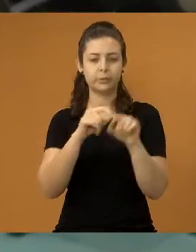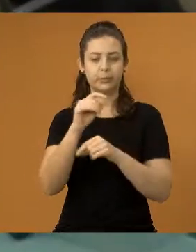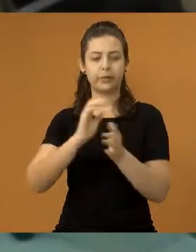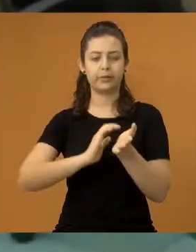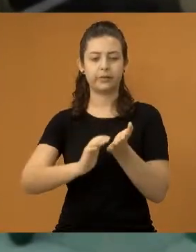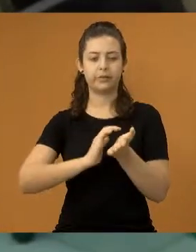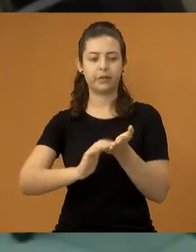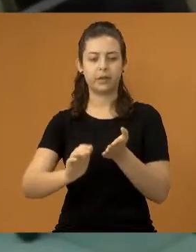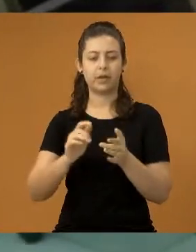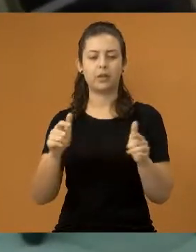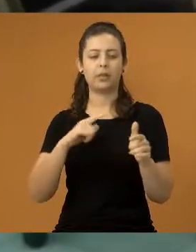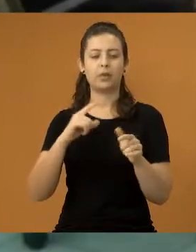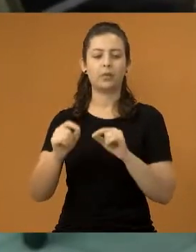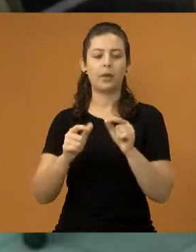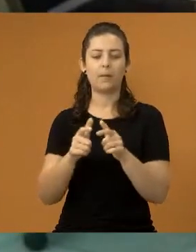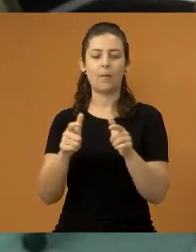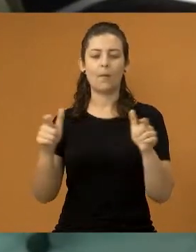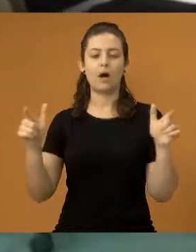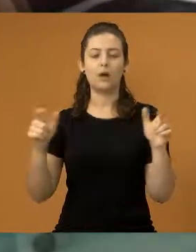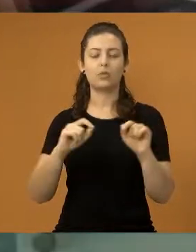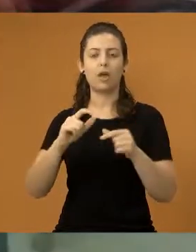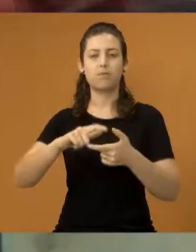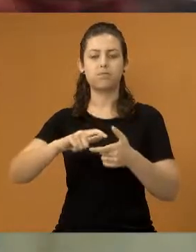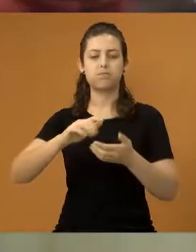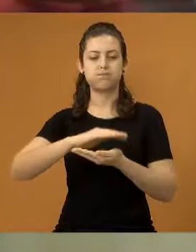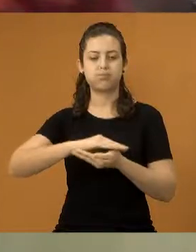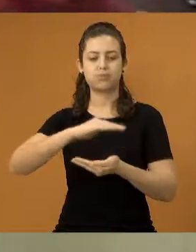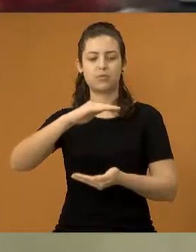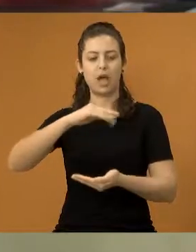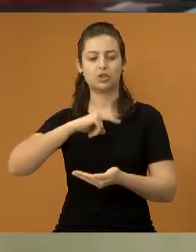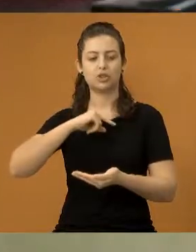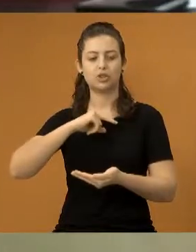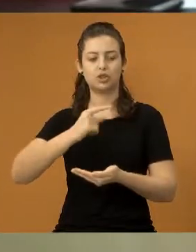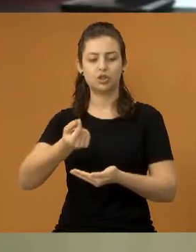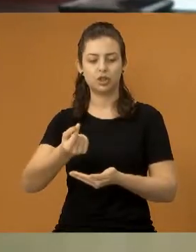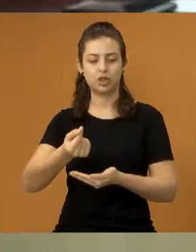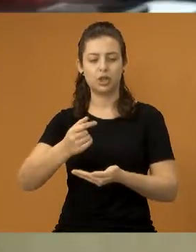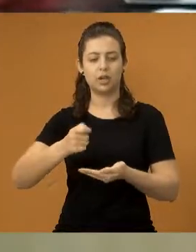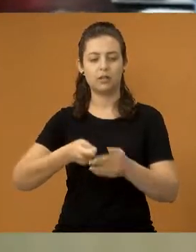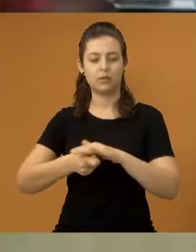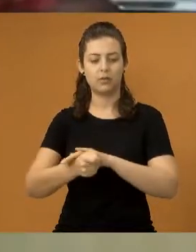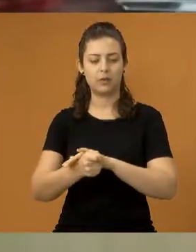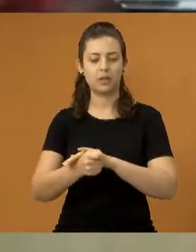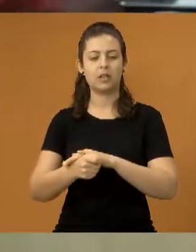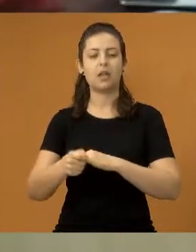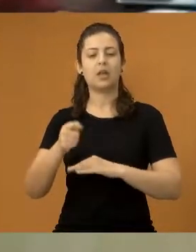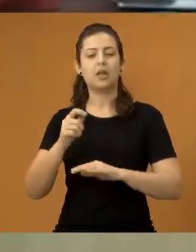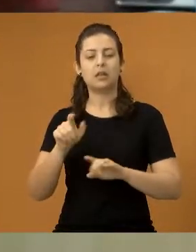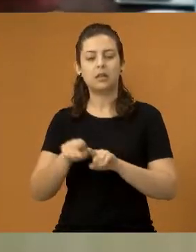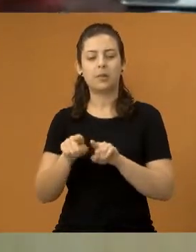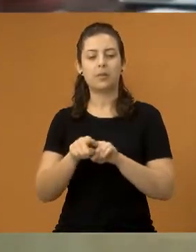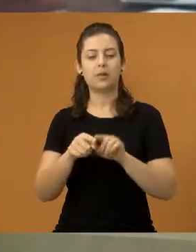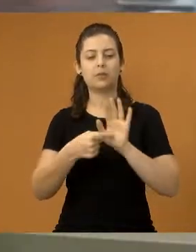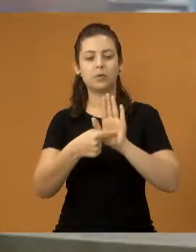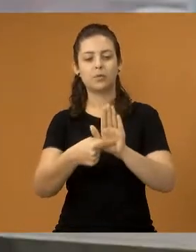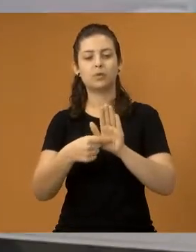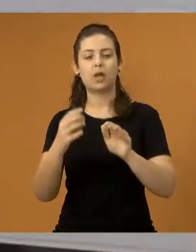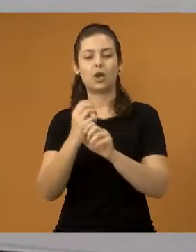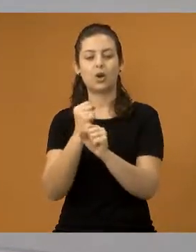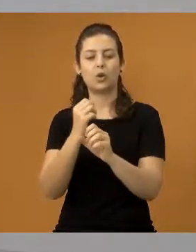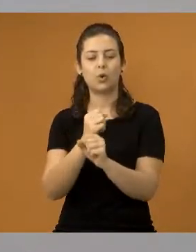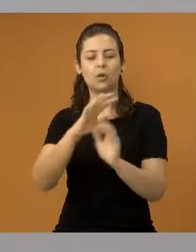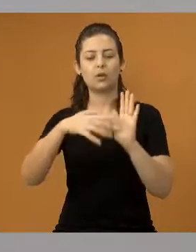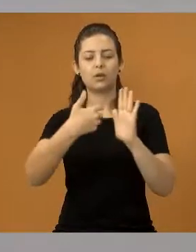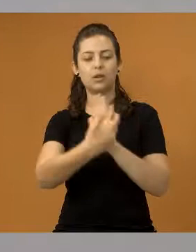secretaria onde tem maior volume de dinheiro público investido e eles puderam prestar contas. Um